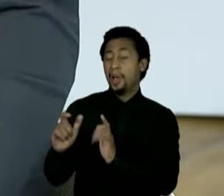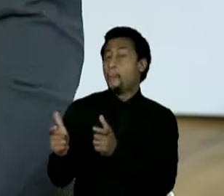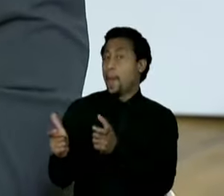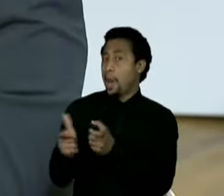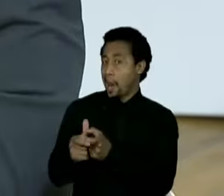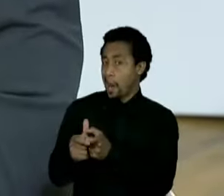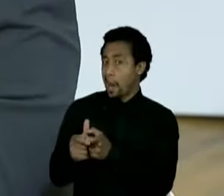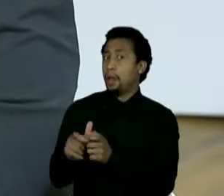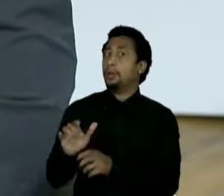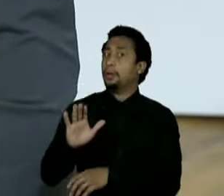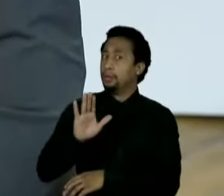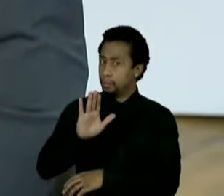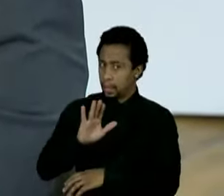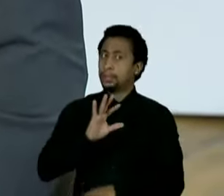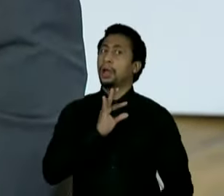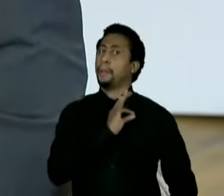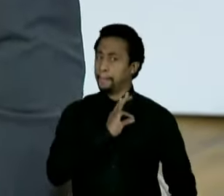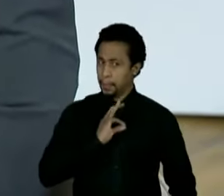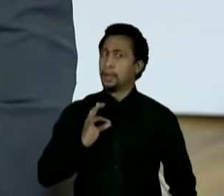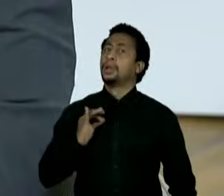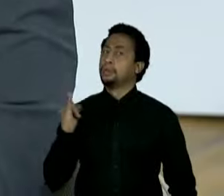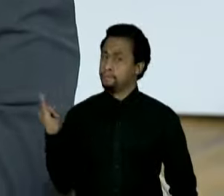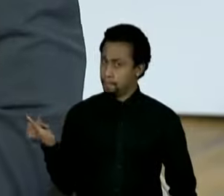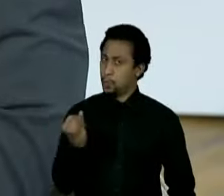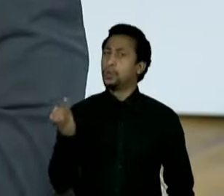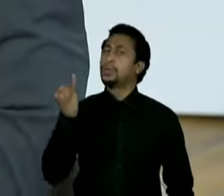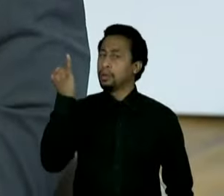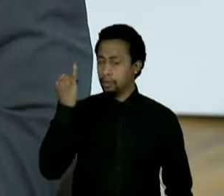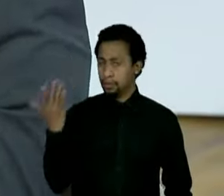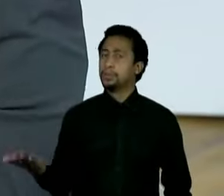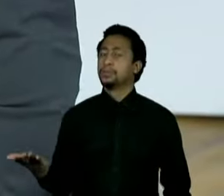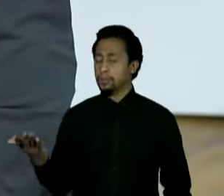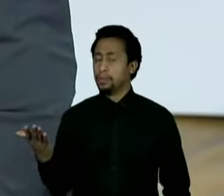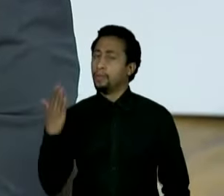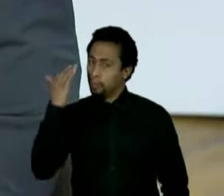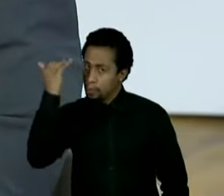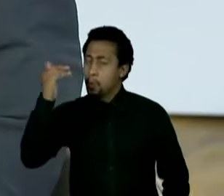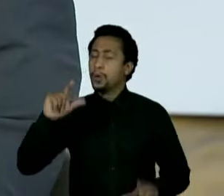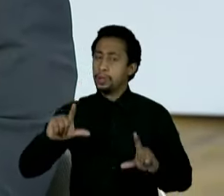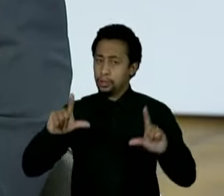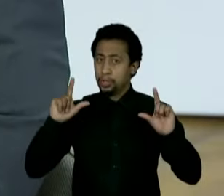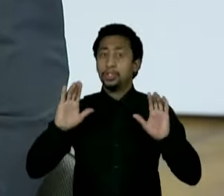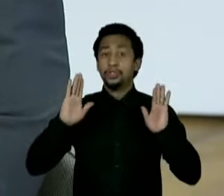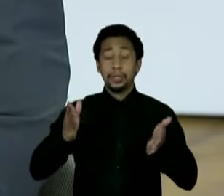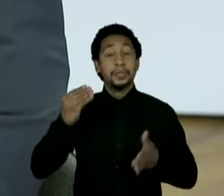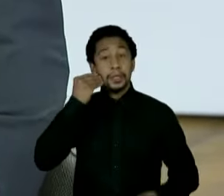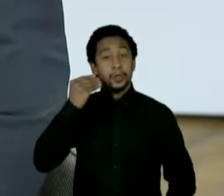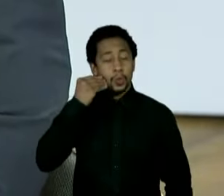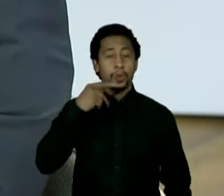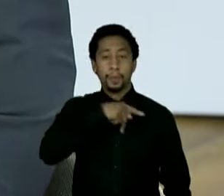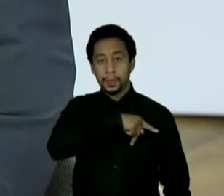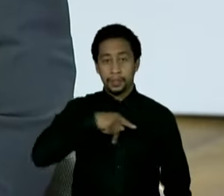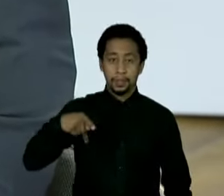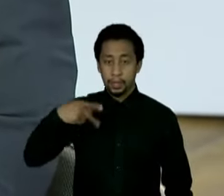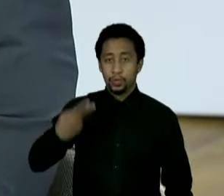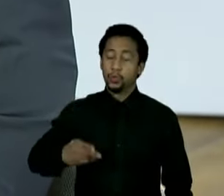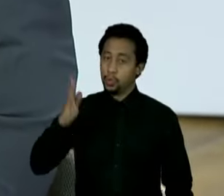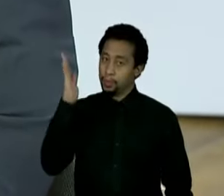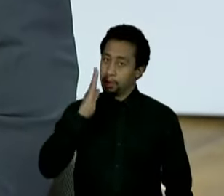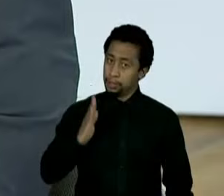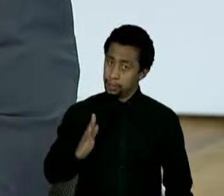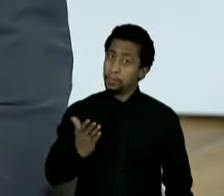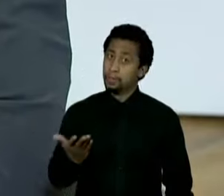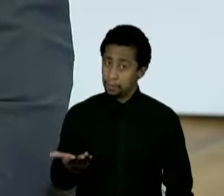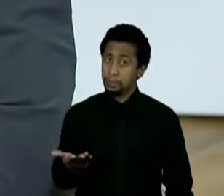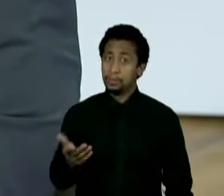simbolicamente ela é uma pessoa muito importante. Ela foi uma pessoa muito conhecida, disputou a presidência da República, é uma pessoa extremamente